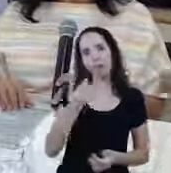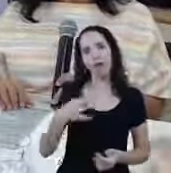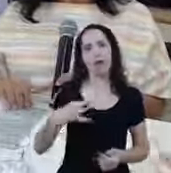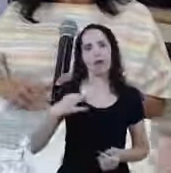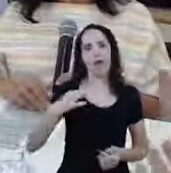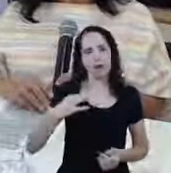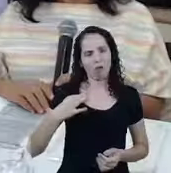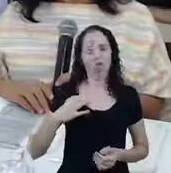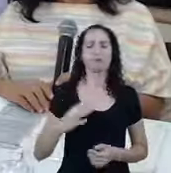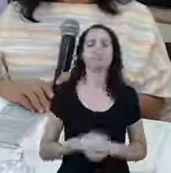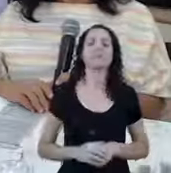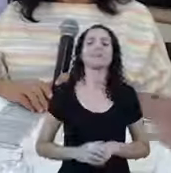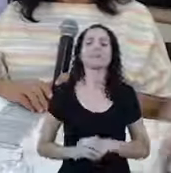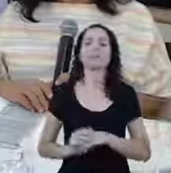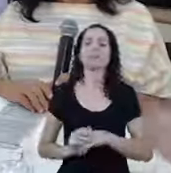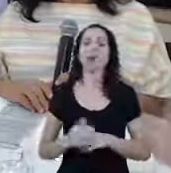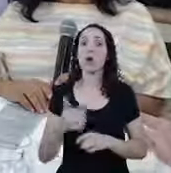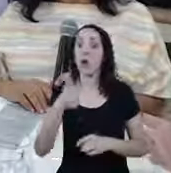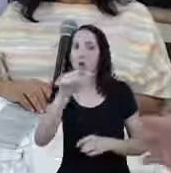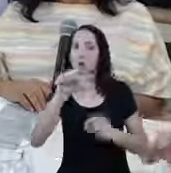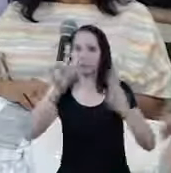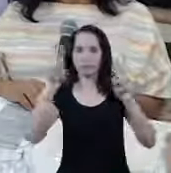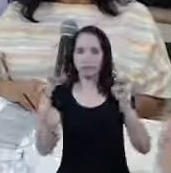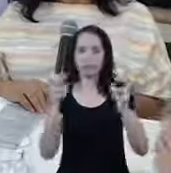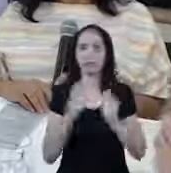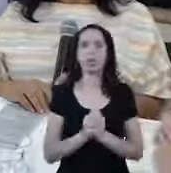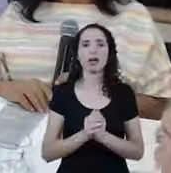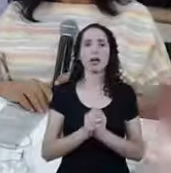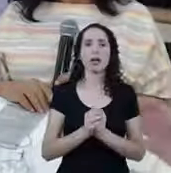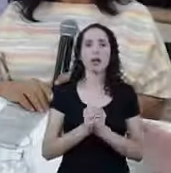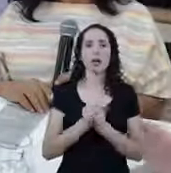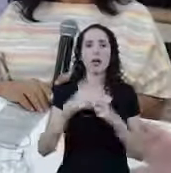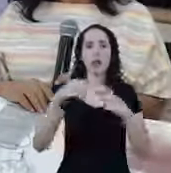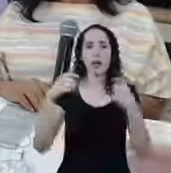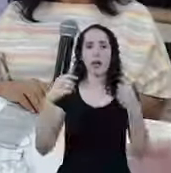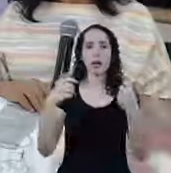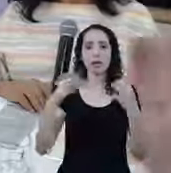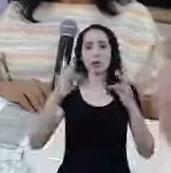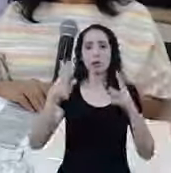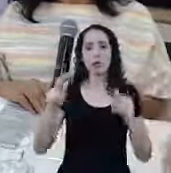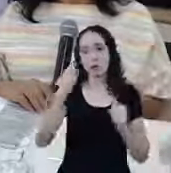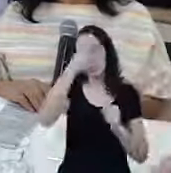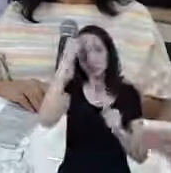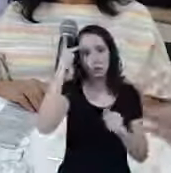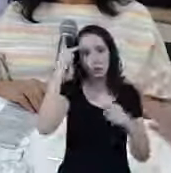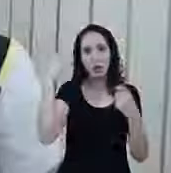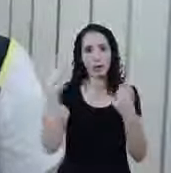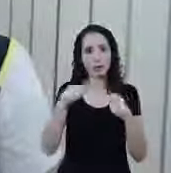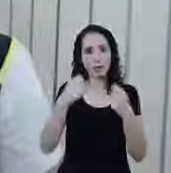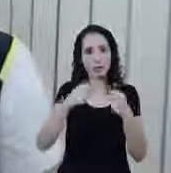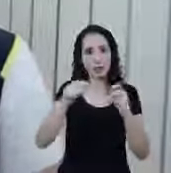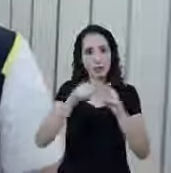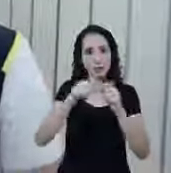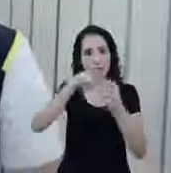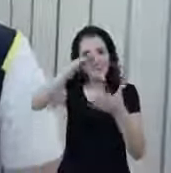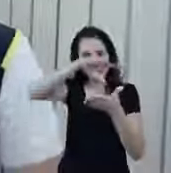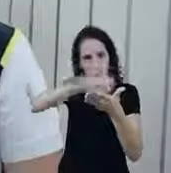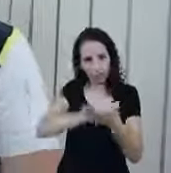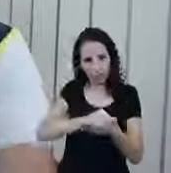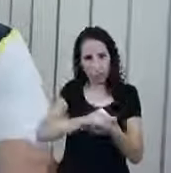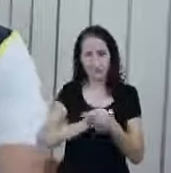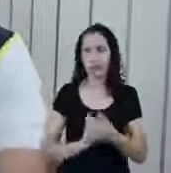questão, eu recebo automaticamente ou eu preciso fazer o cadastro? Todo mundo tem que fazer o cadastro? tem alguém que não precisa fazer cadastro?